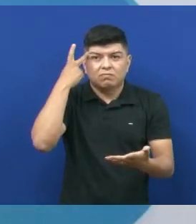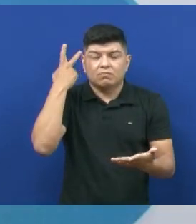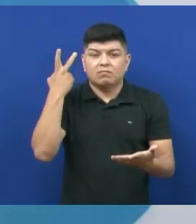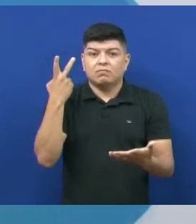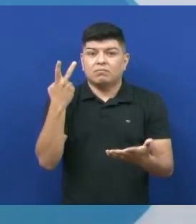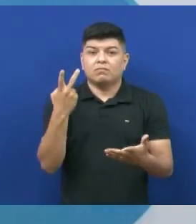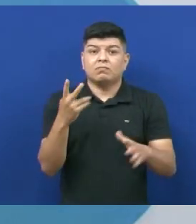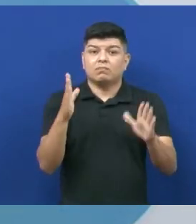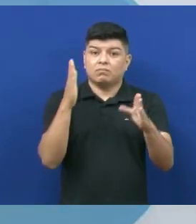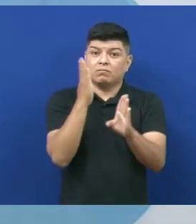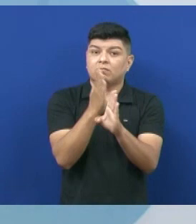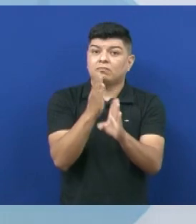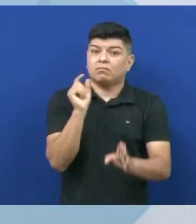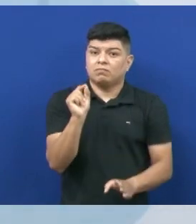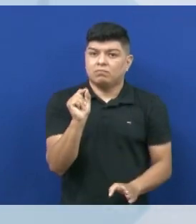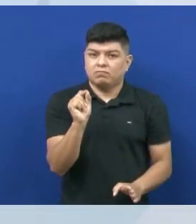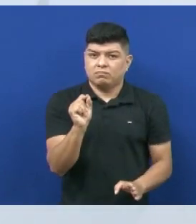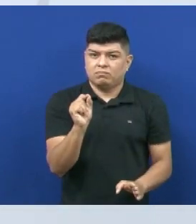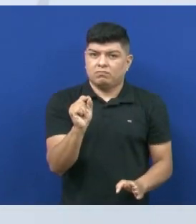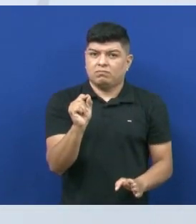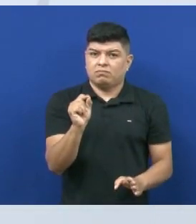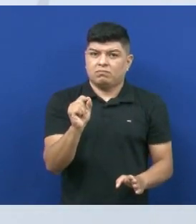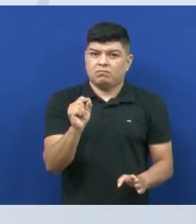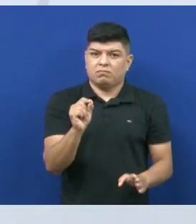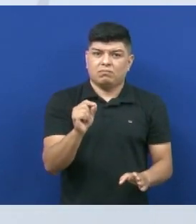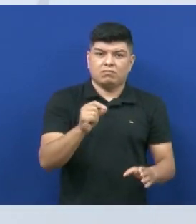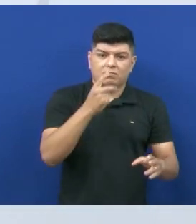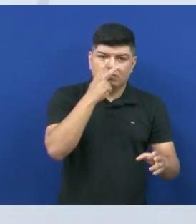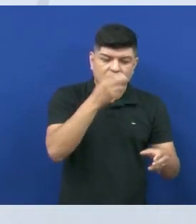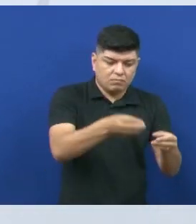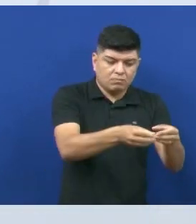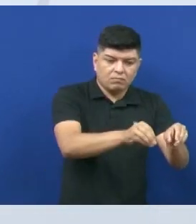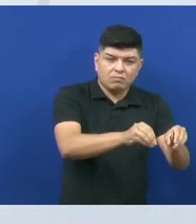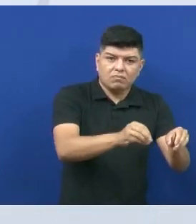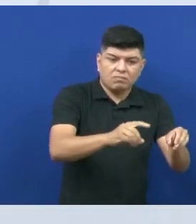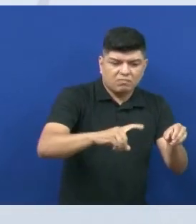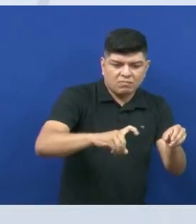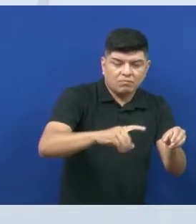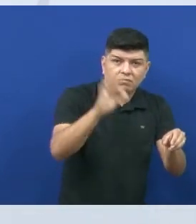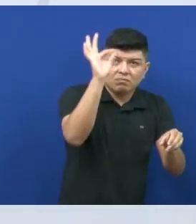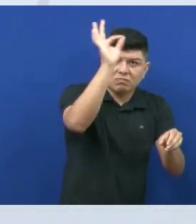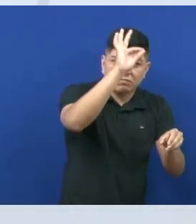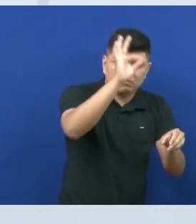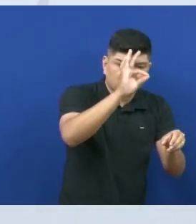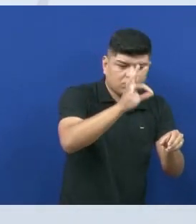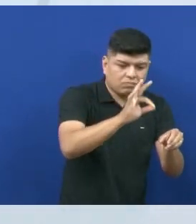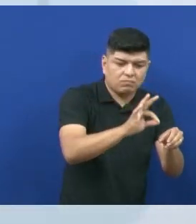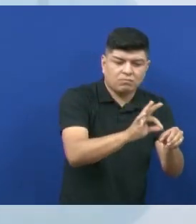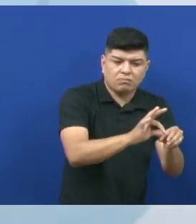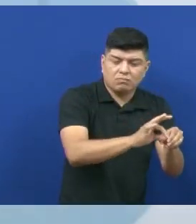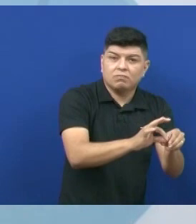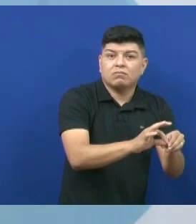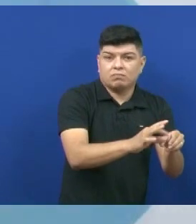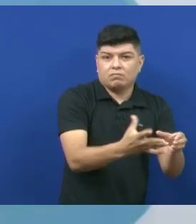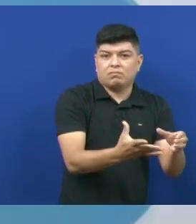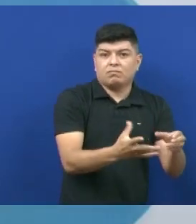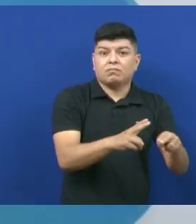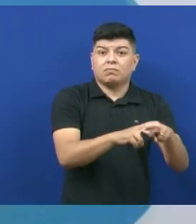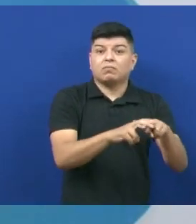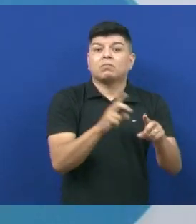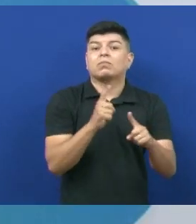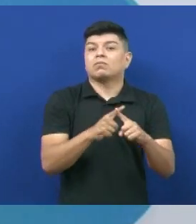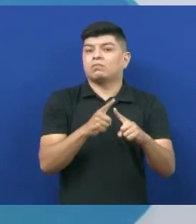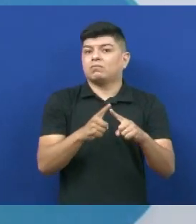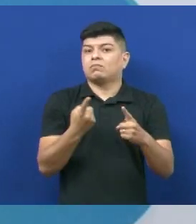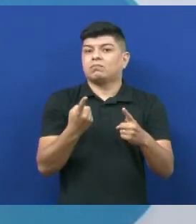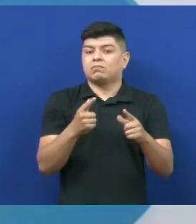foi atribuído, no caso, aos ovos que eram depositados pelas moscas que voavam ali perto desse pedaço de carne. Por